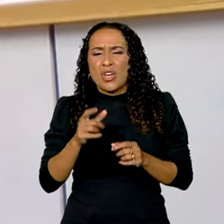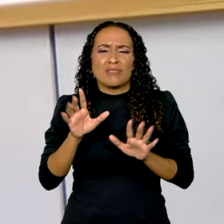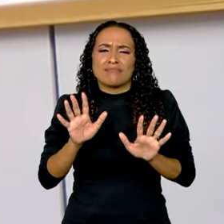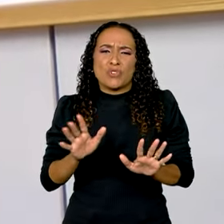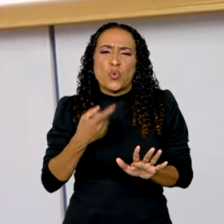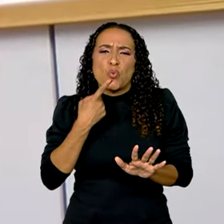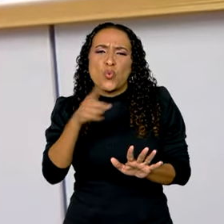tudo certo.